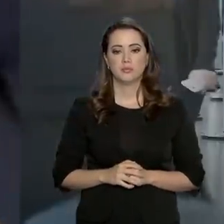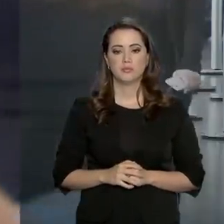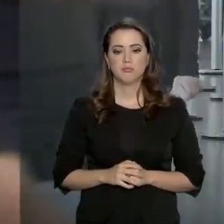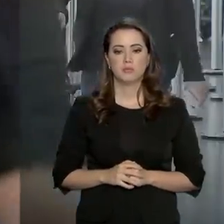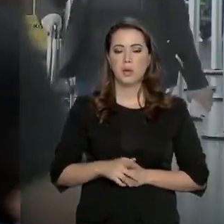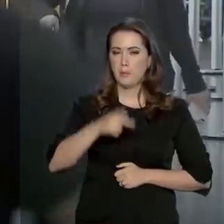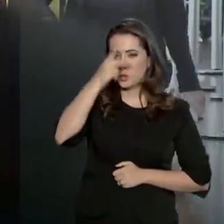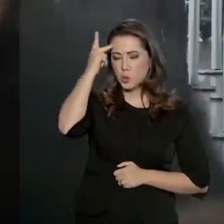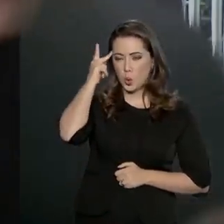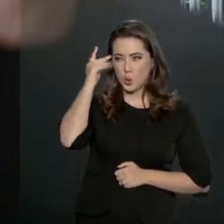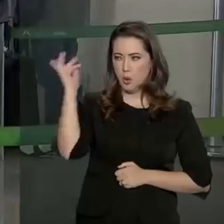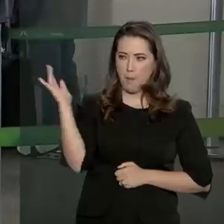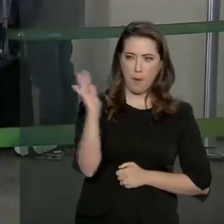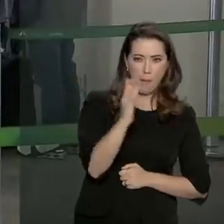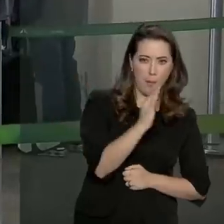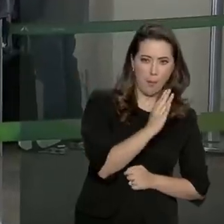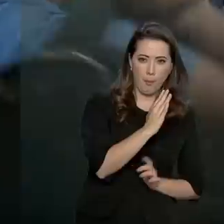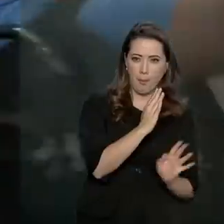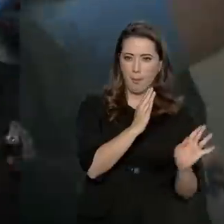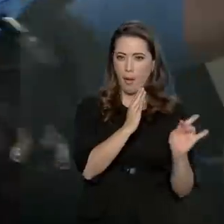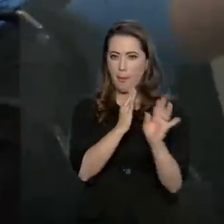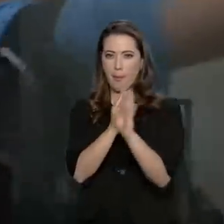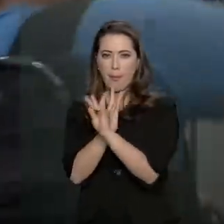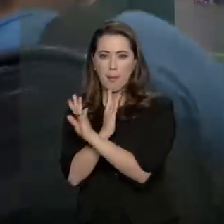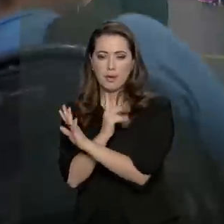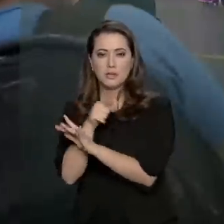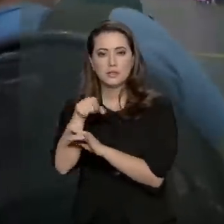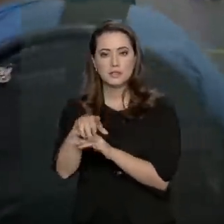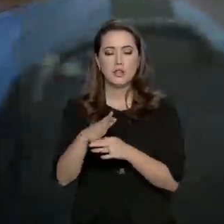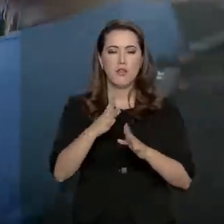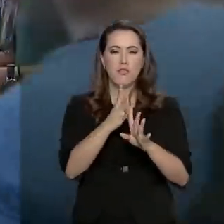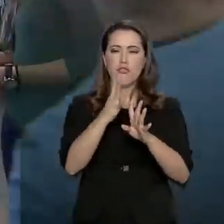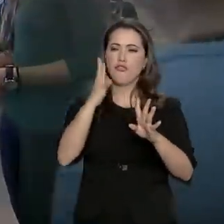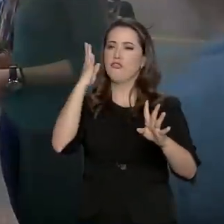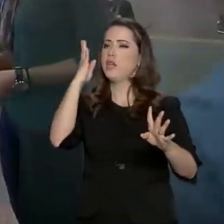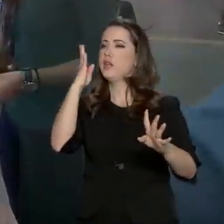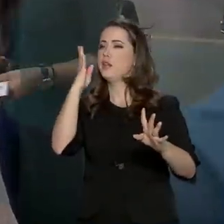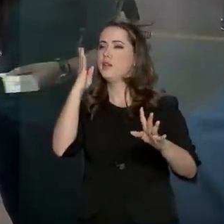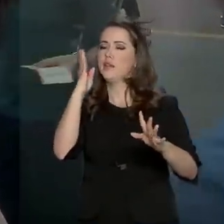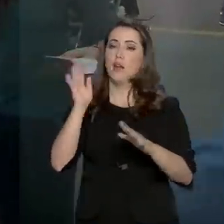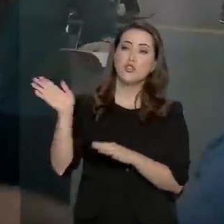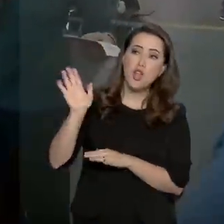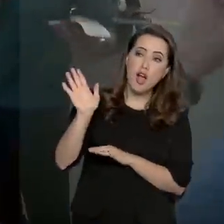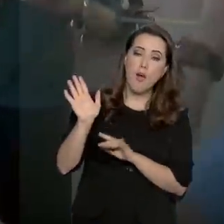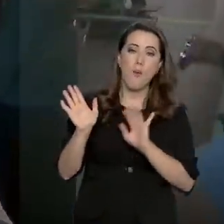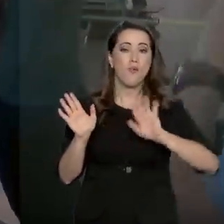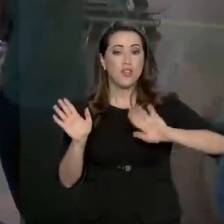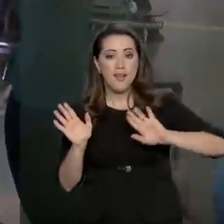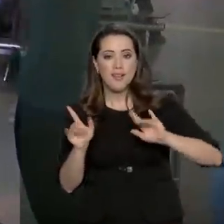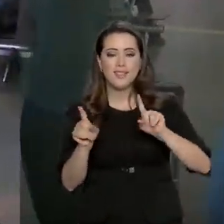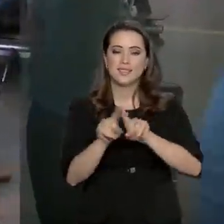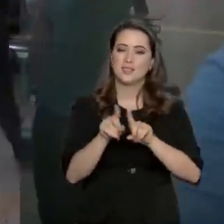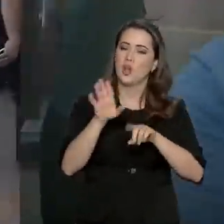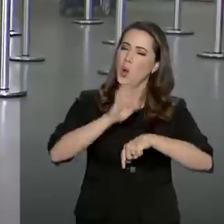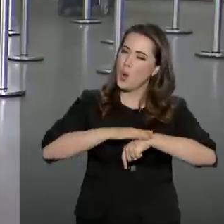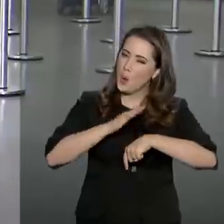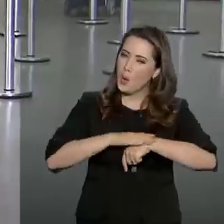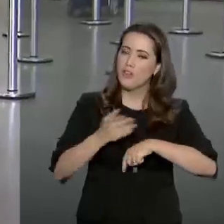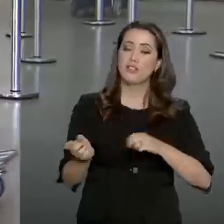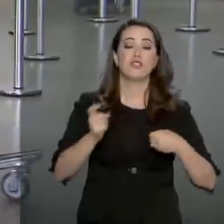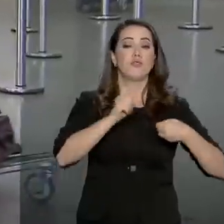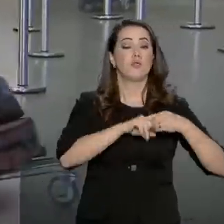Gente pra lá e pra cá, filas, despedidas. É fim de carnaval, hora de voltar pra casa.